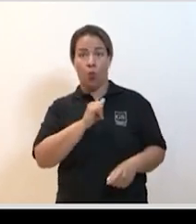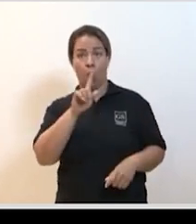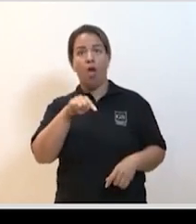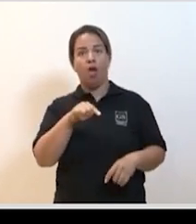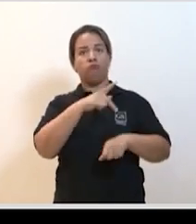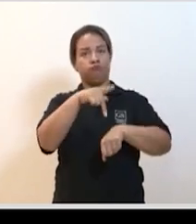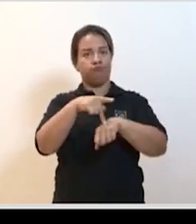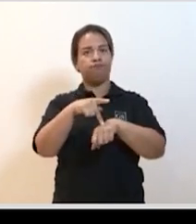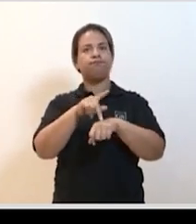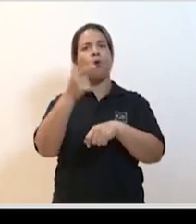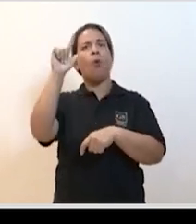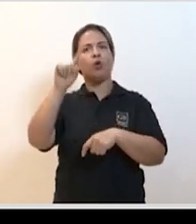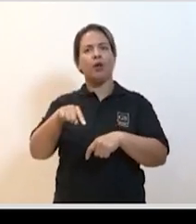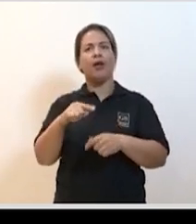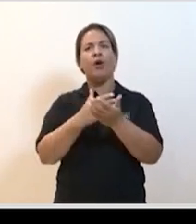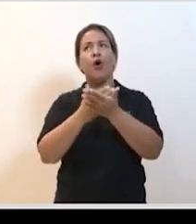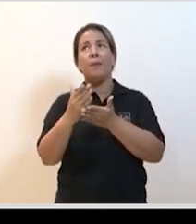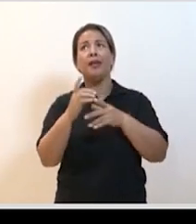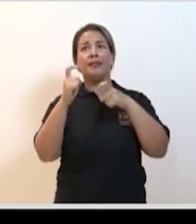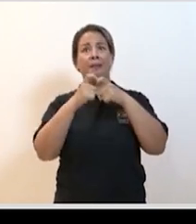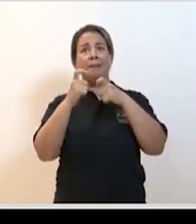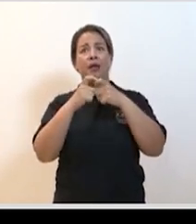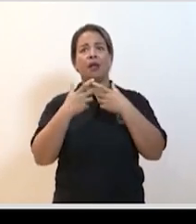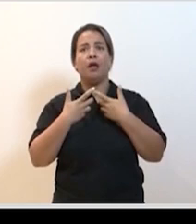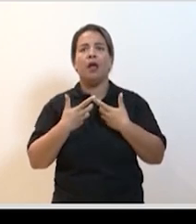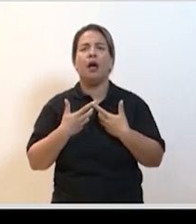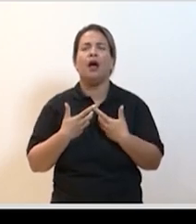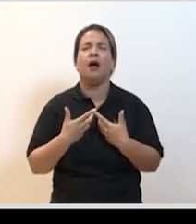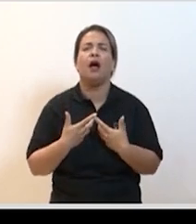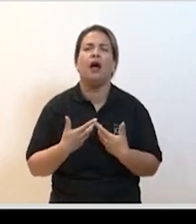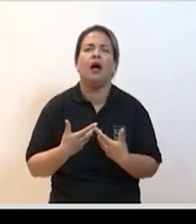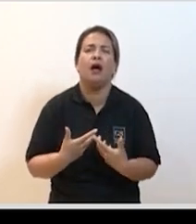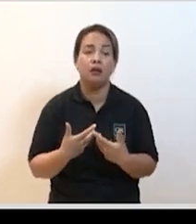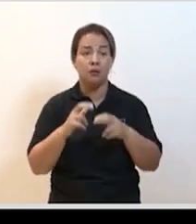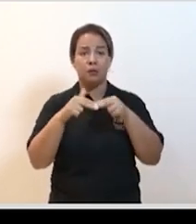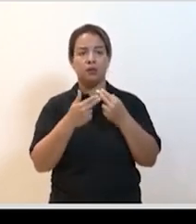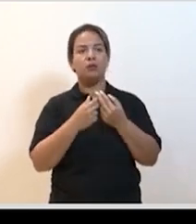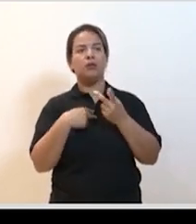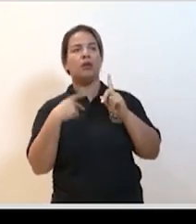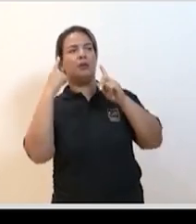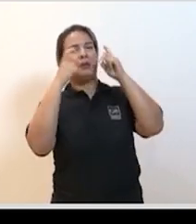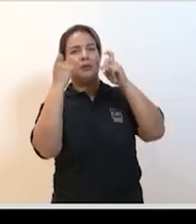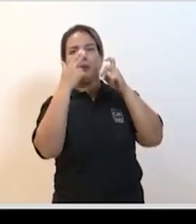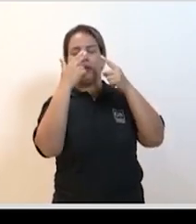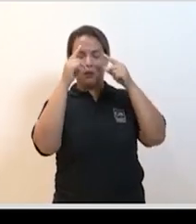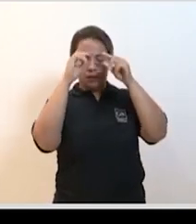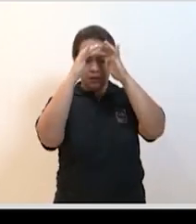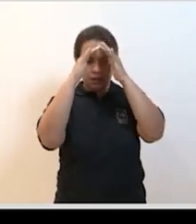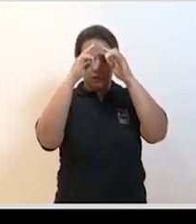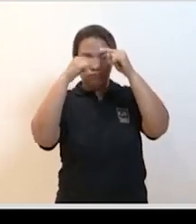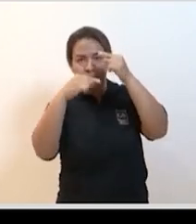gente fica cansado, a gente começa a não ter a mesma preocupação em relação ao rigor com as medidas de precaução, principalmente na hora de